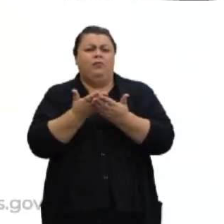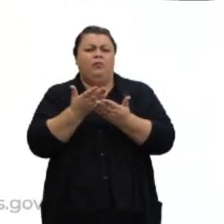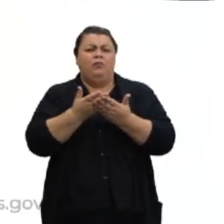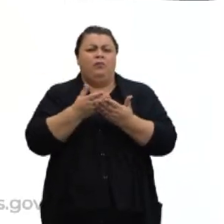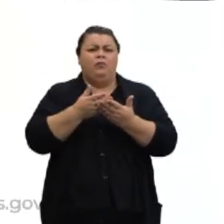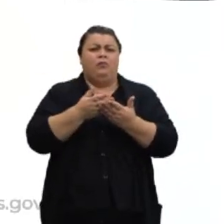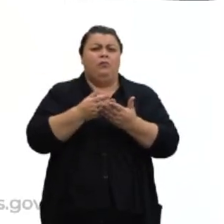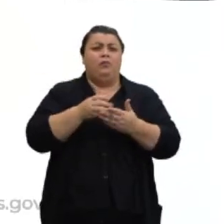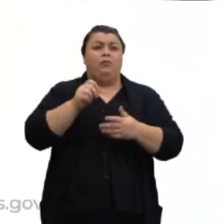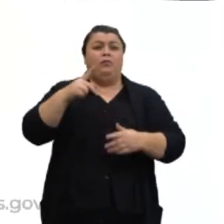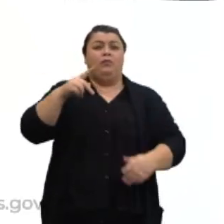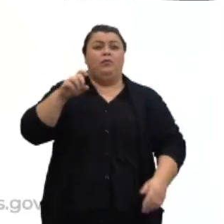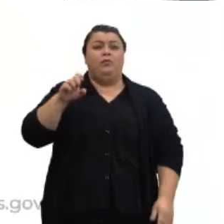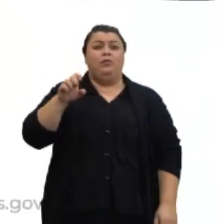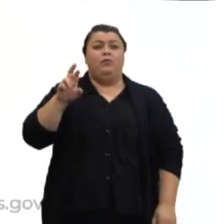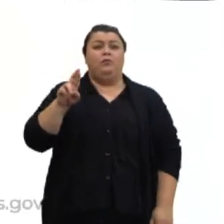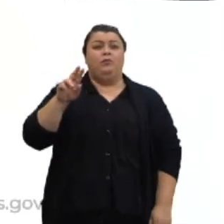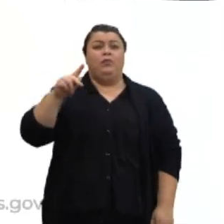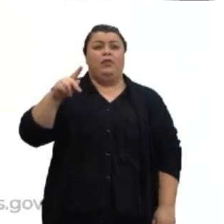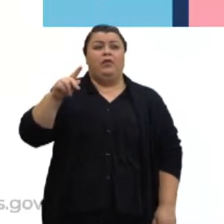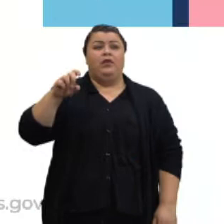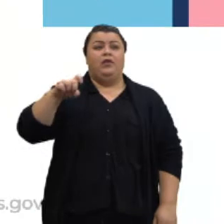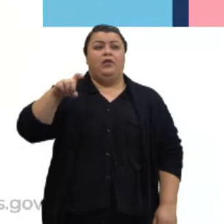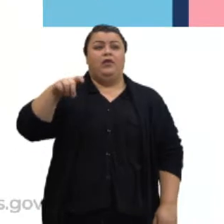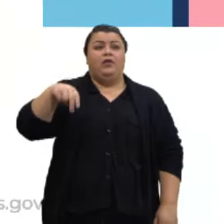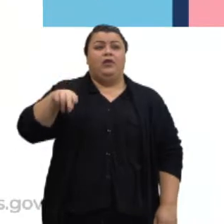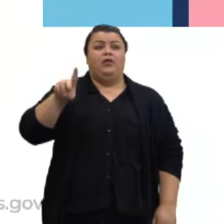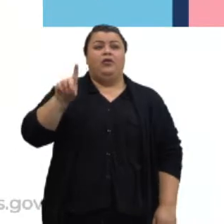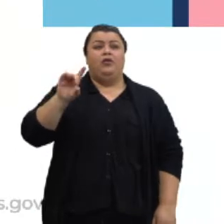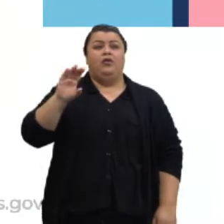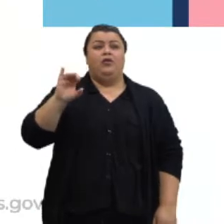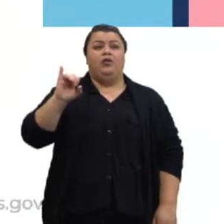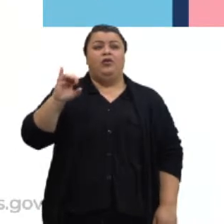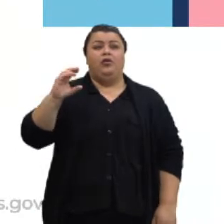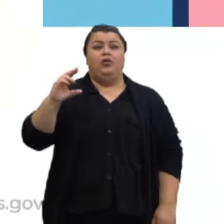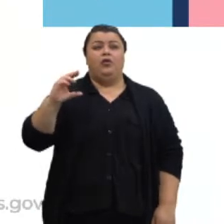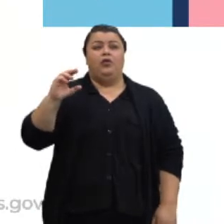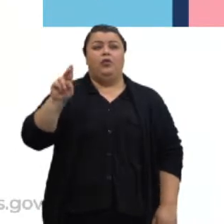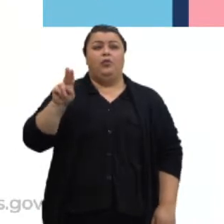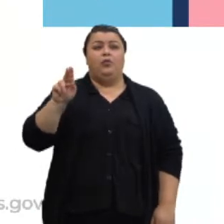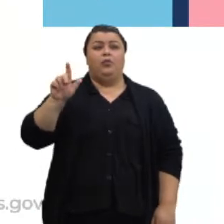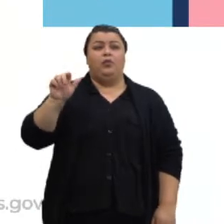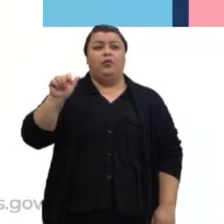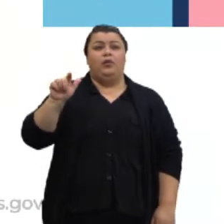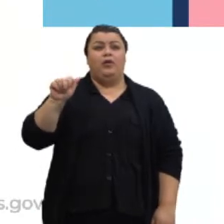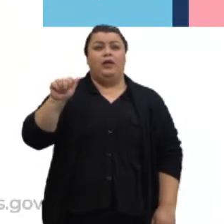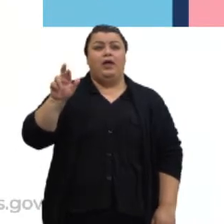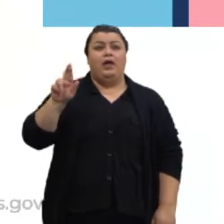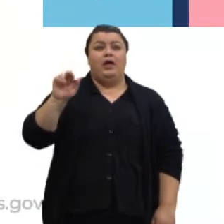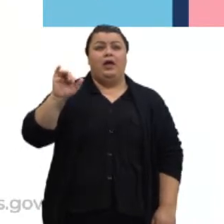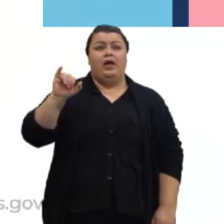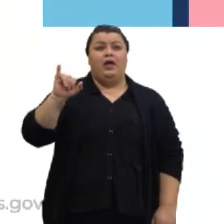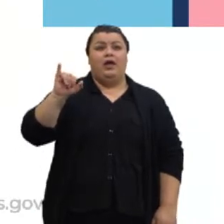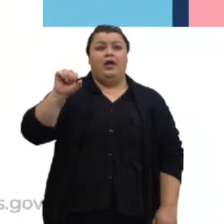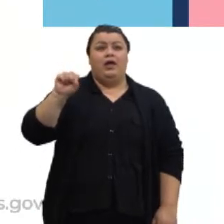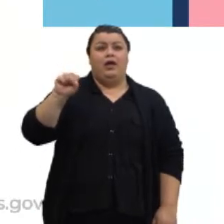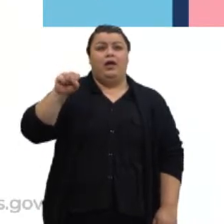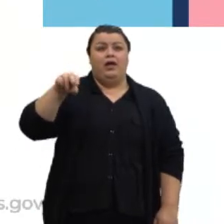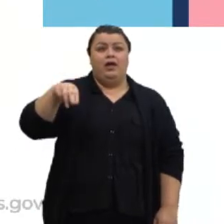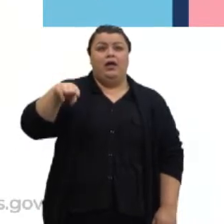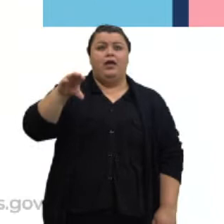perpendicularismo, o que seria isso? O perpendicularismo é um caso específico